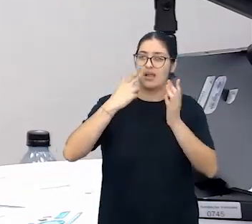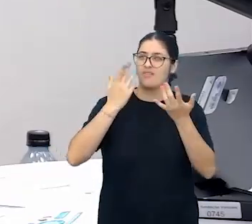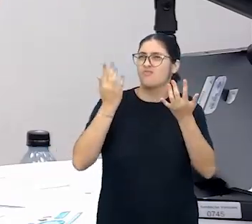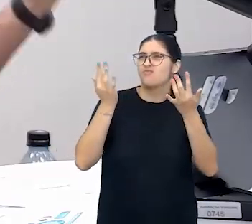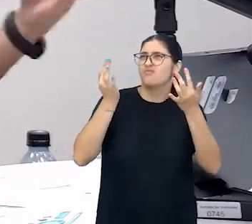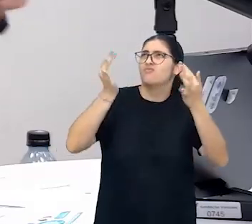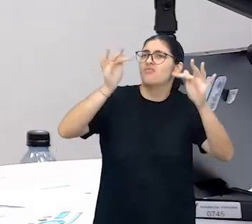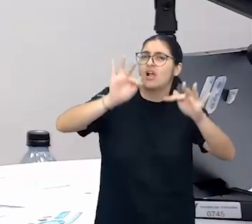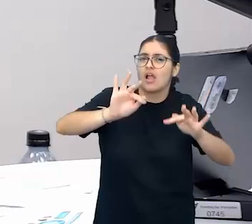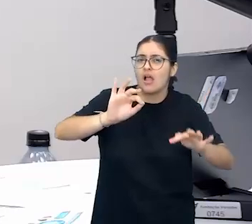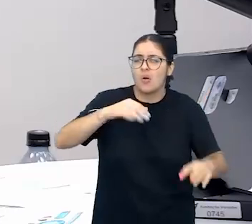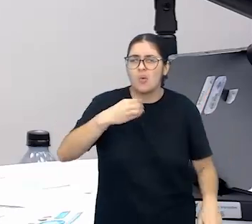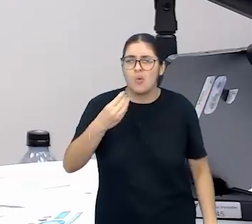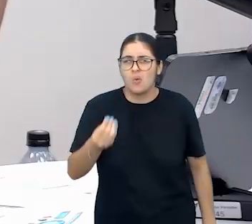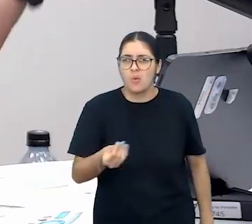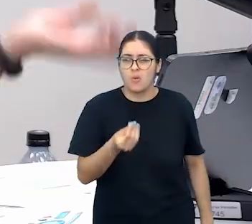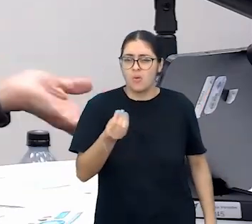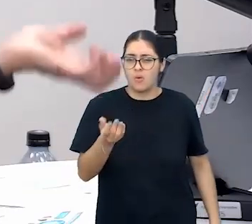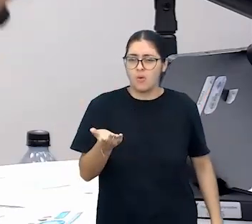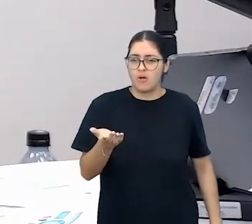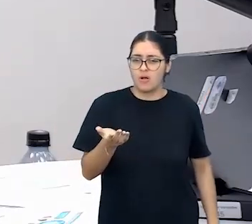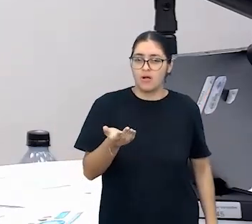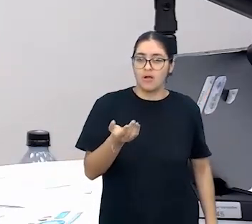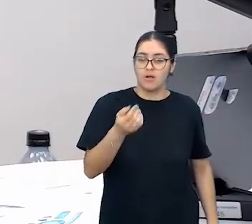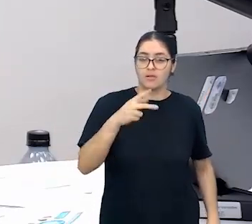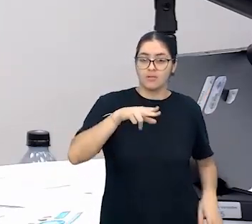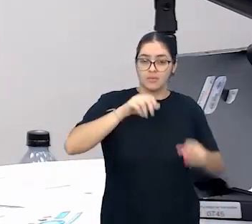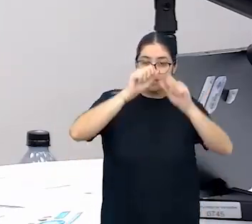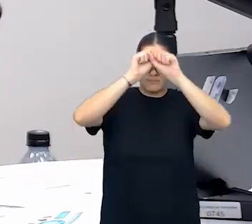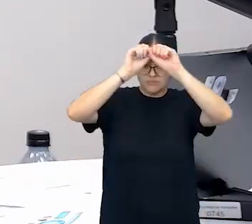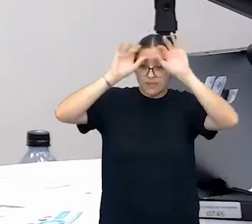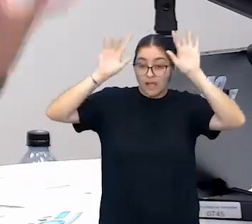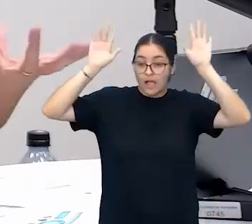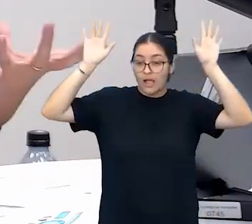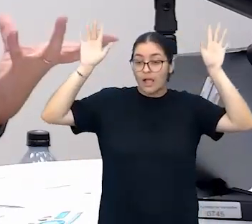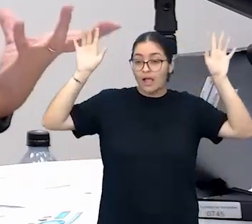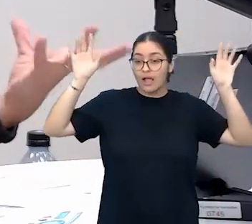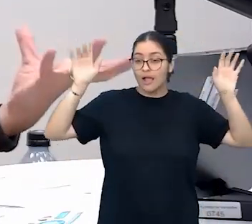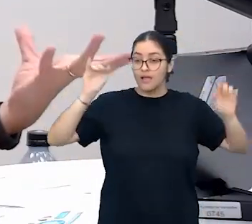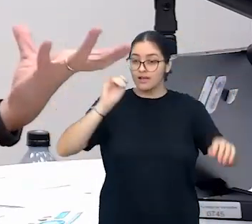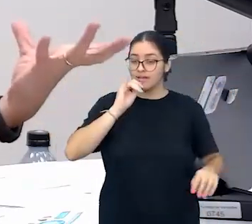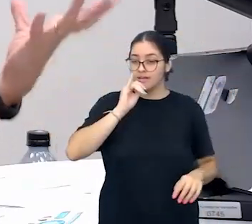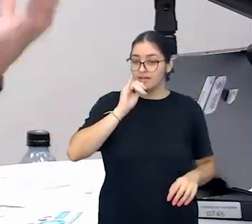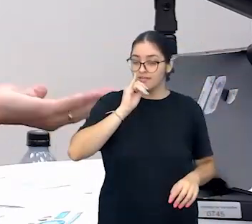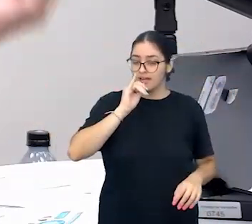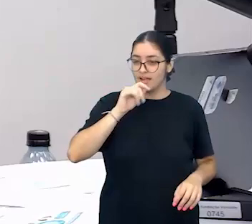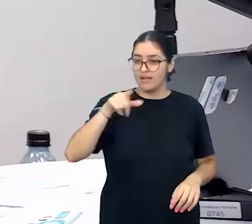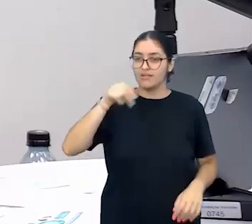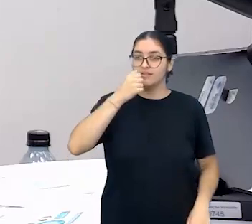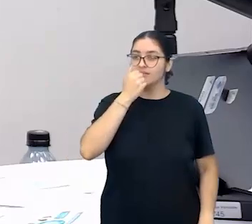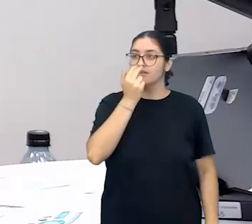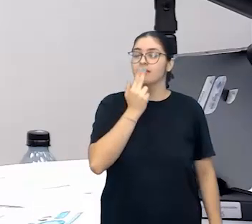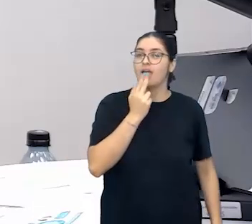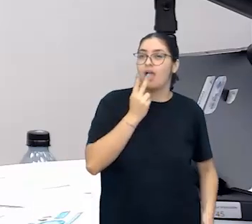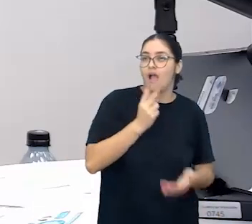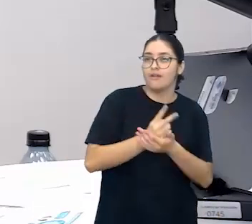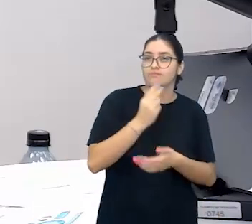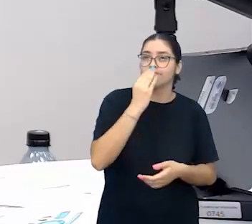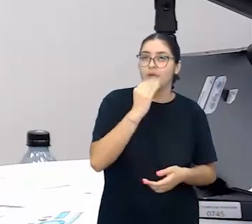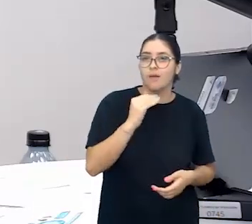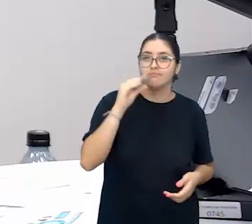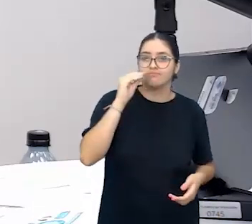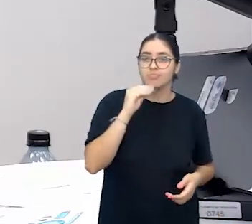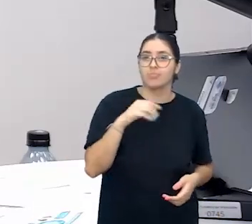elaboração de um clima, conceito entre o abestato, a eternidade, mascar chiclete para sempre e dentro da perspectiva de